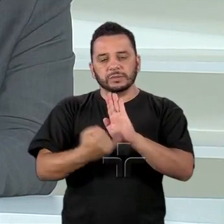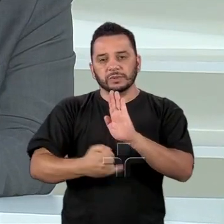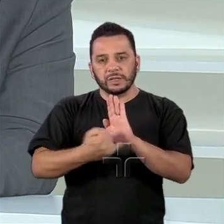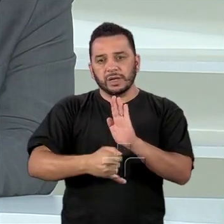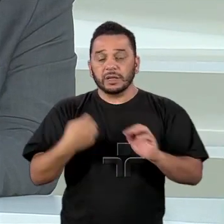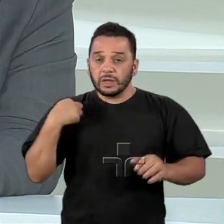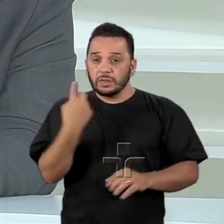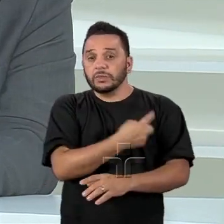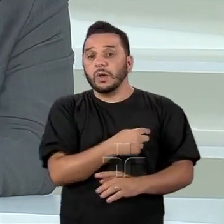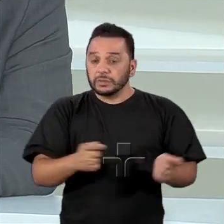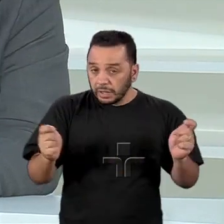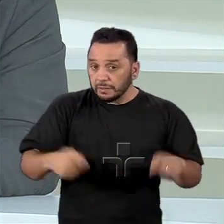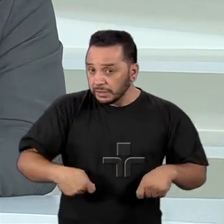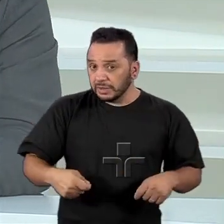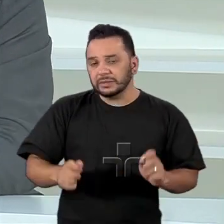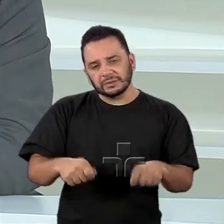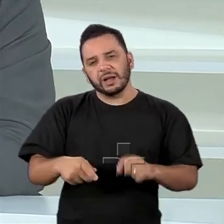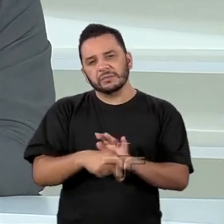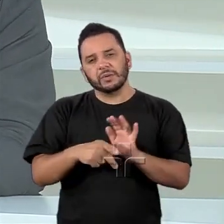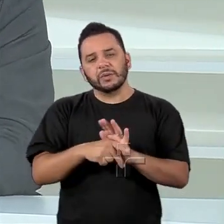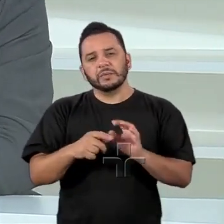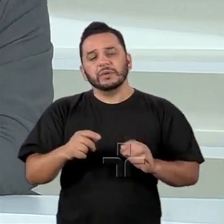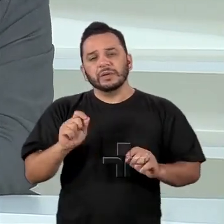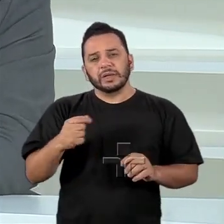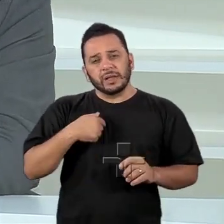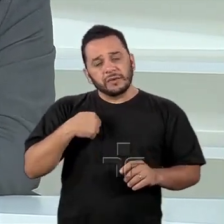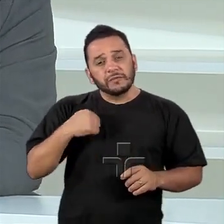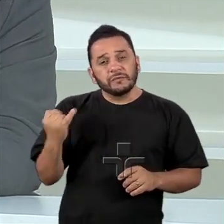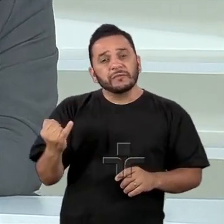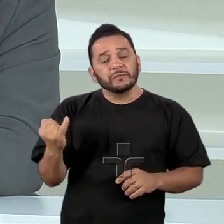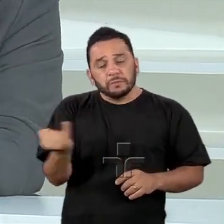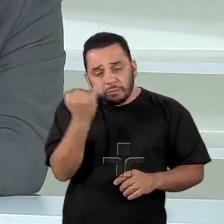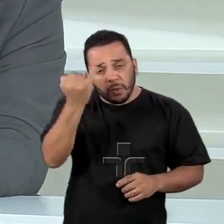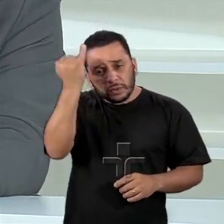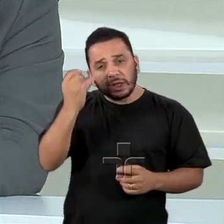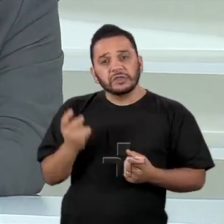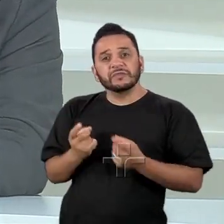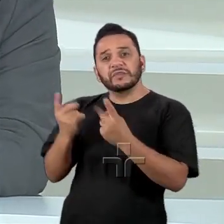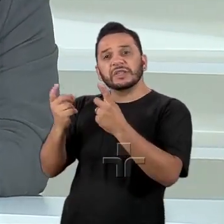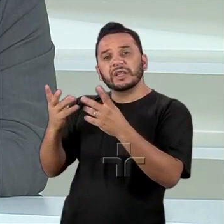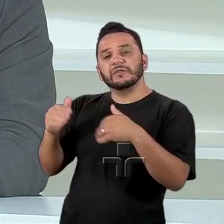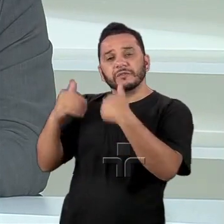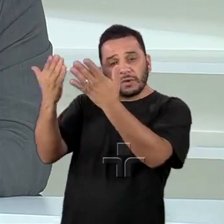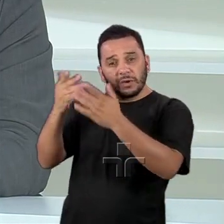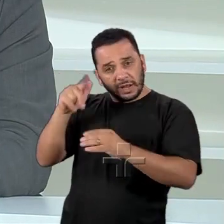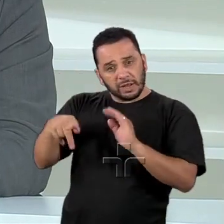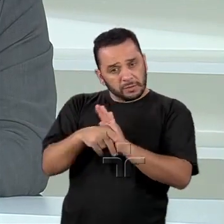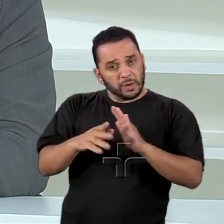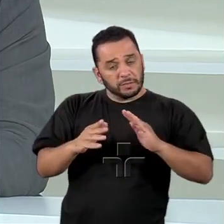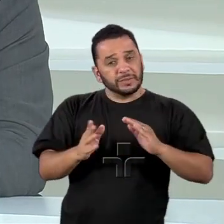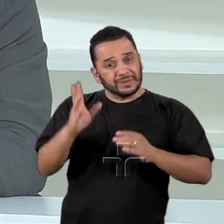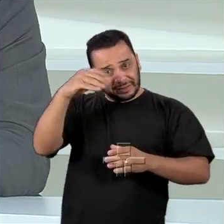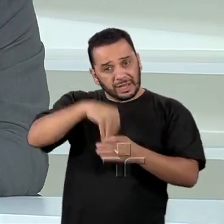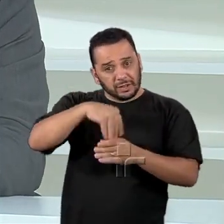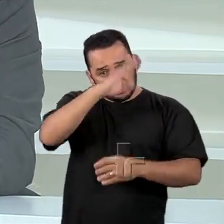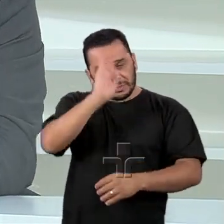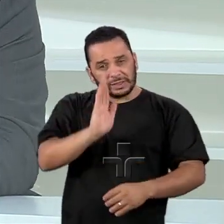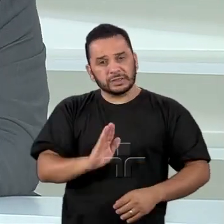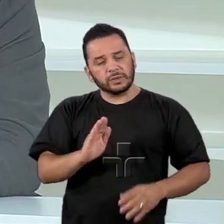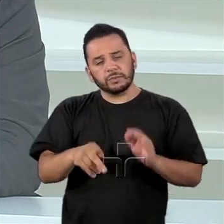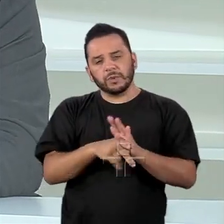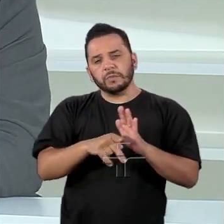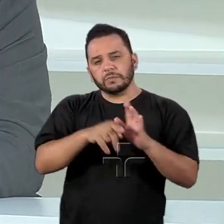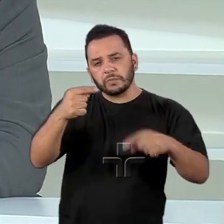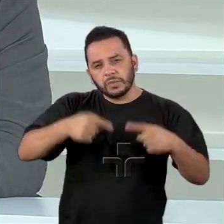capacidade de agregar valor à exportação, quer dizer, aí é doméstico, não é propriamente uma política comercial,